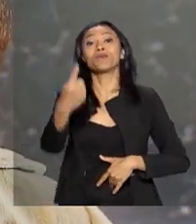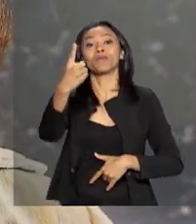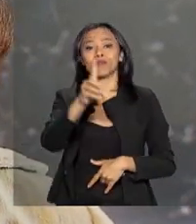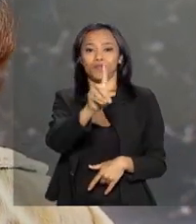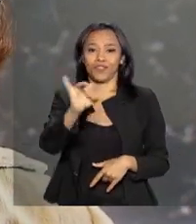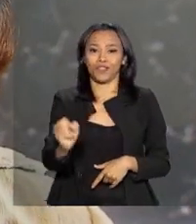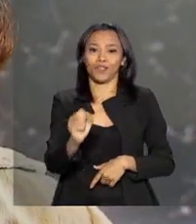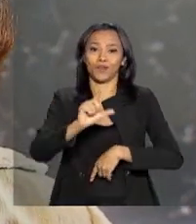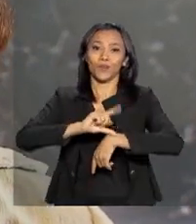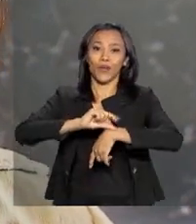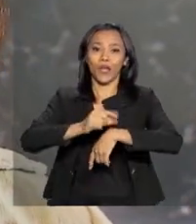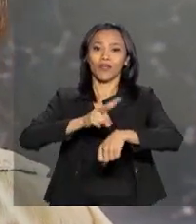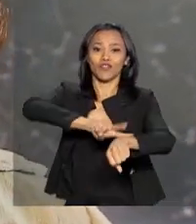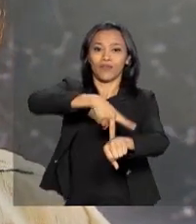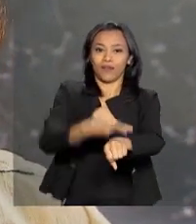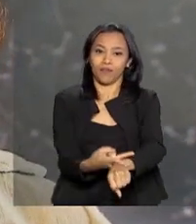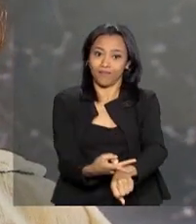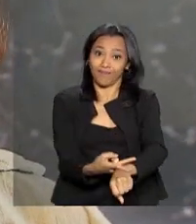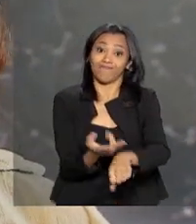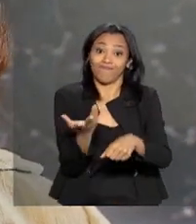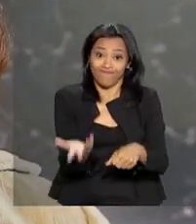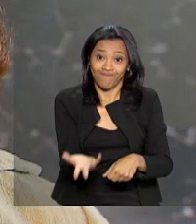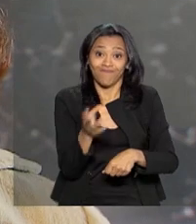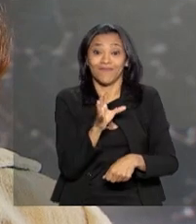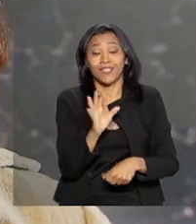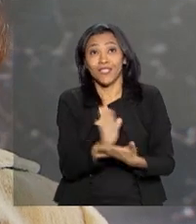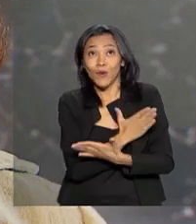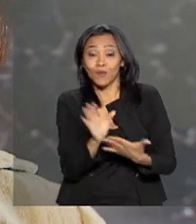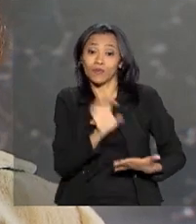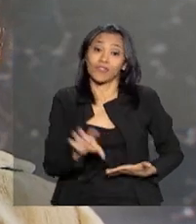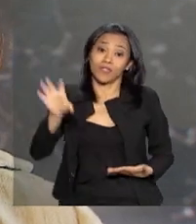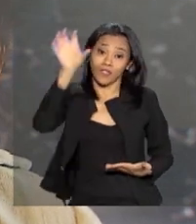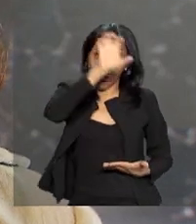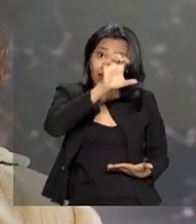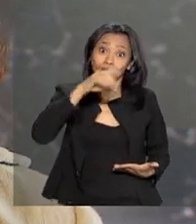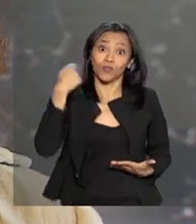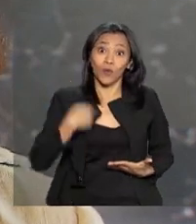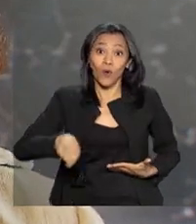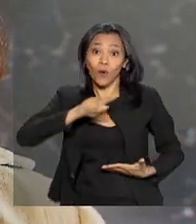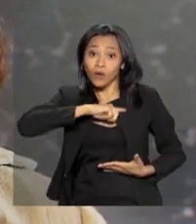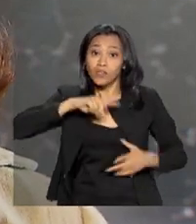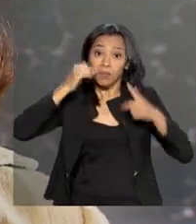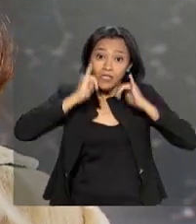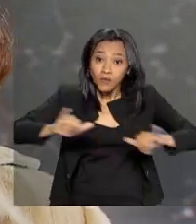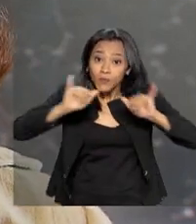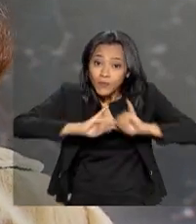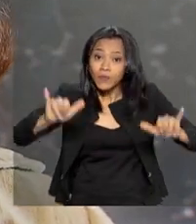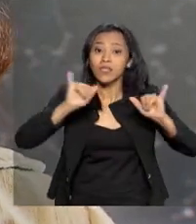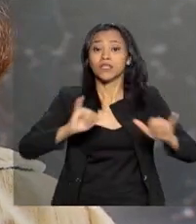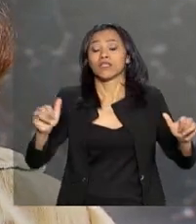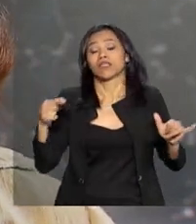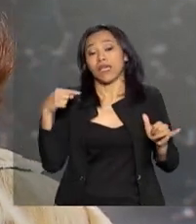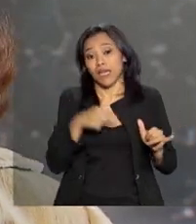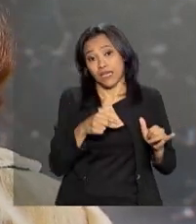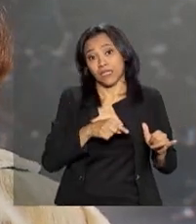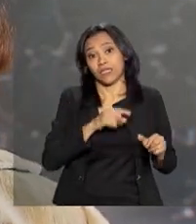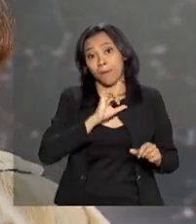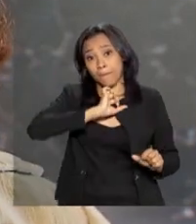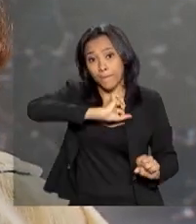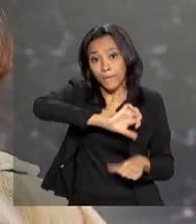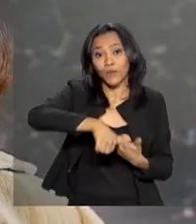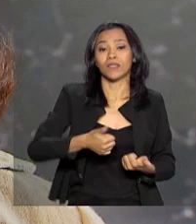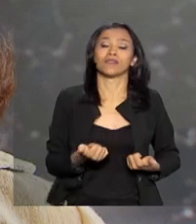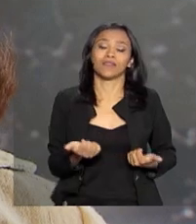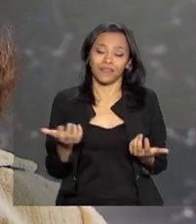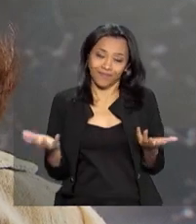em algumas unidades da Federação. Então, nós estamos focando bastante nisso. Então, essa mudança foi muito oportuna por todo